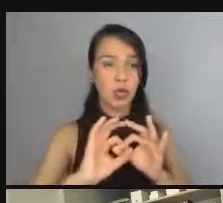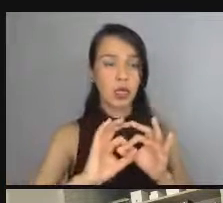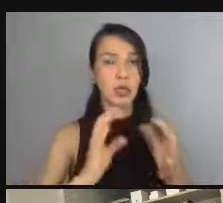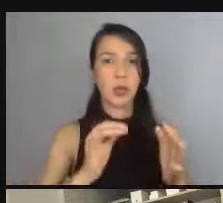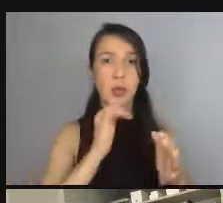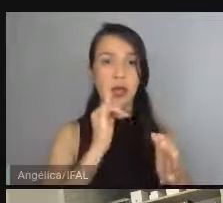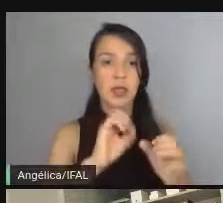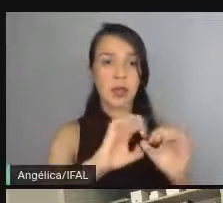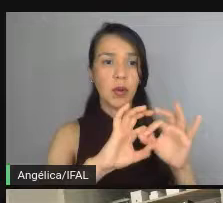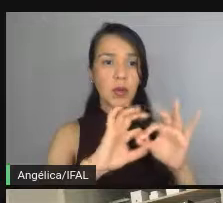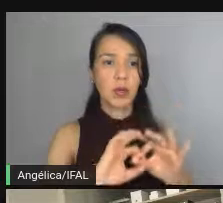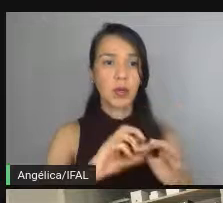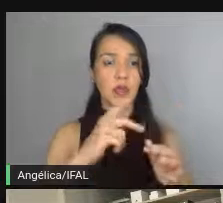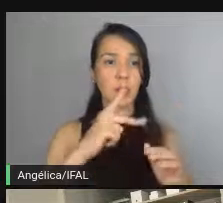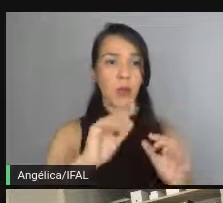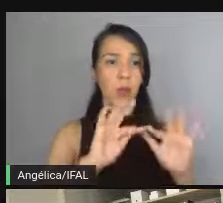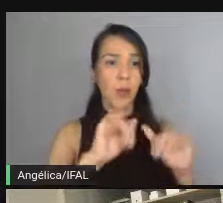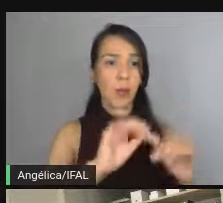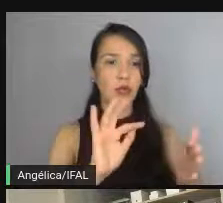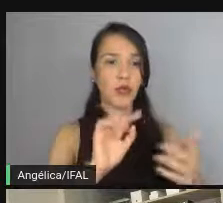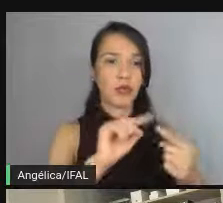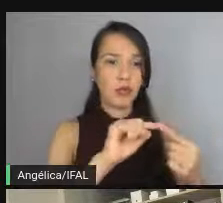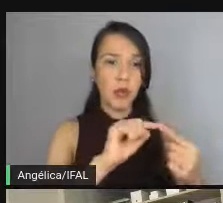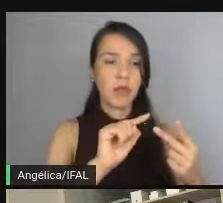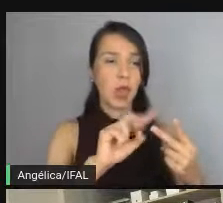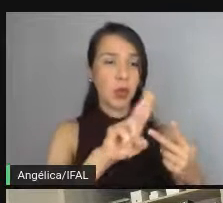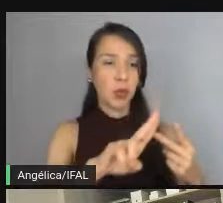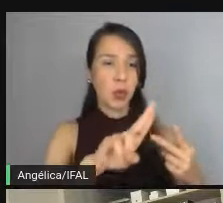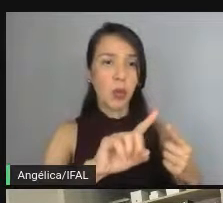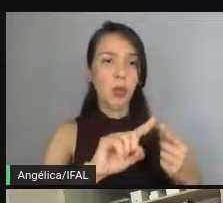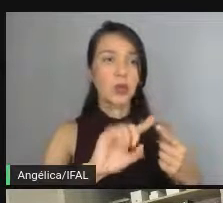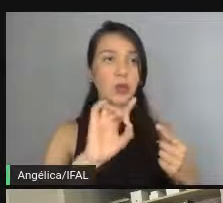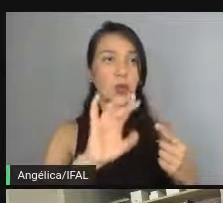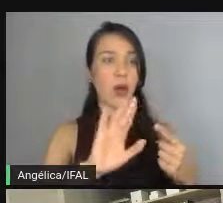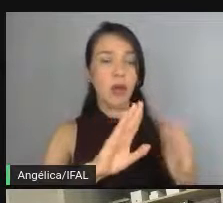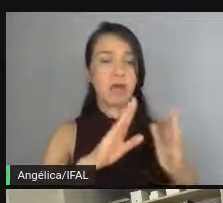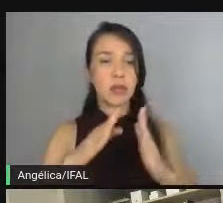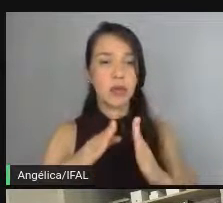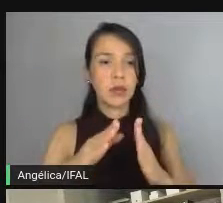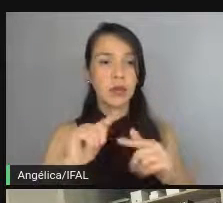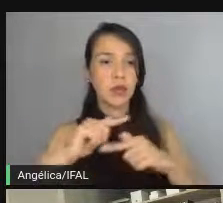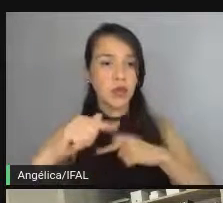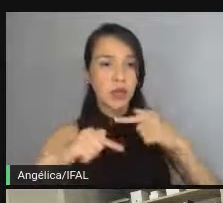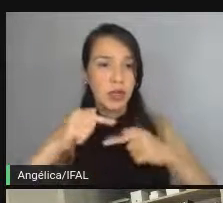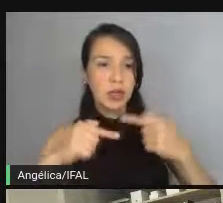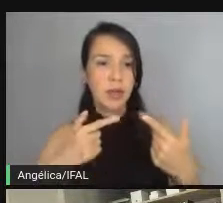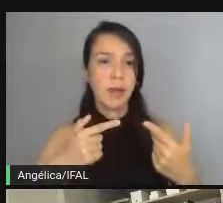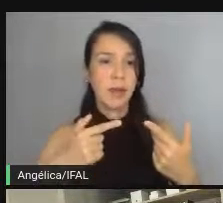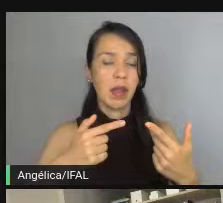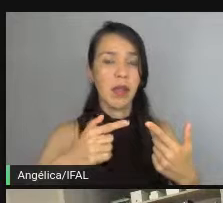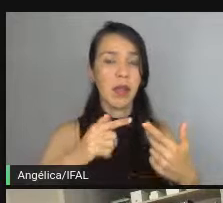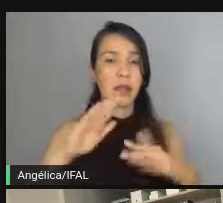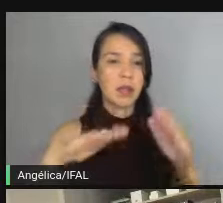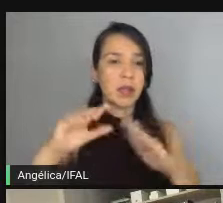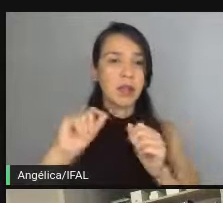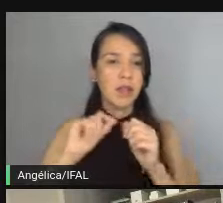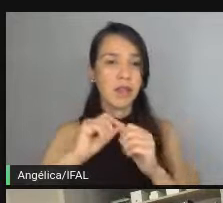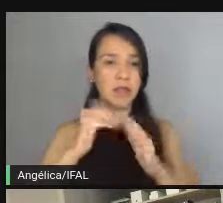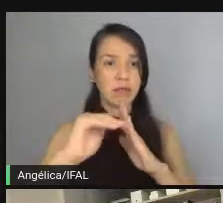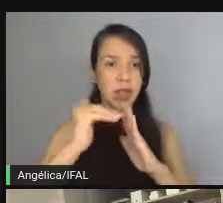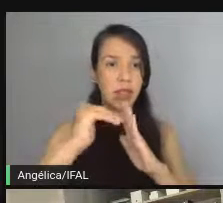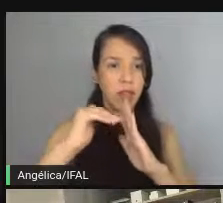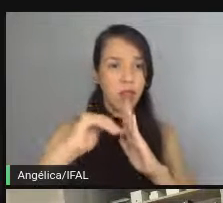da parte do endpoint com o caso de uso dele. Um contexto só do gerenciamento do banco que ele vai fazer envios